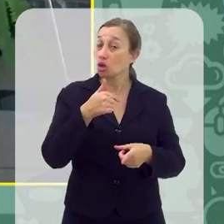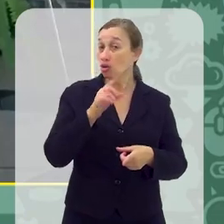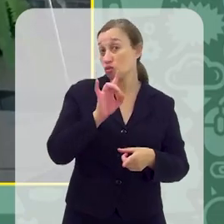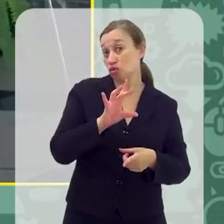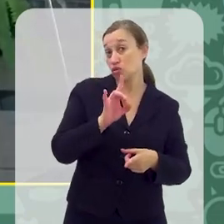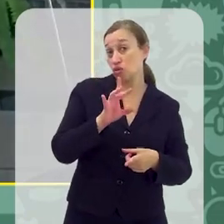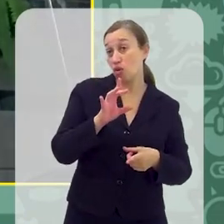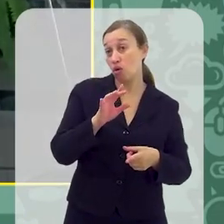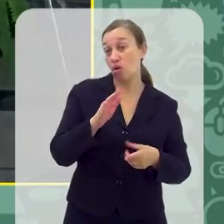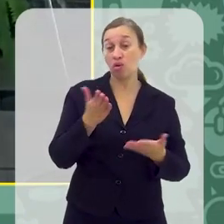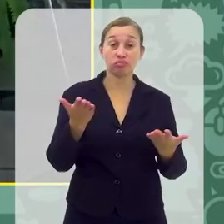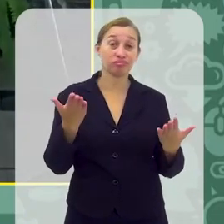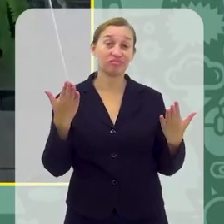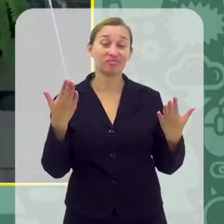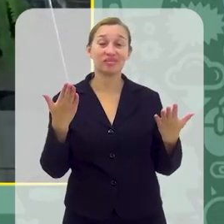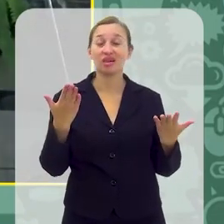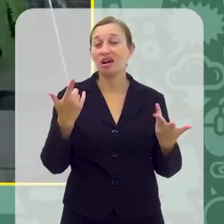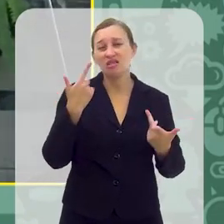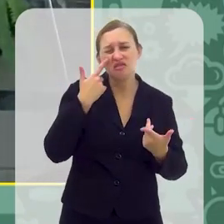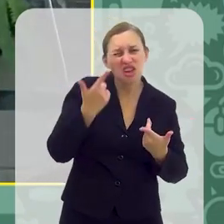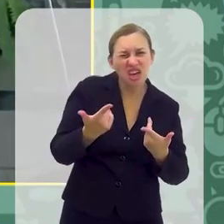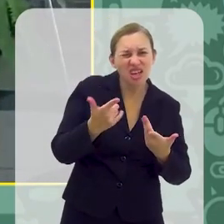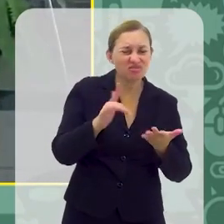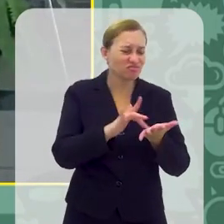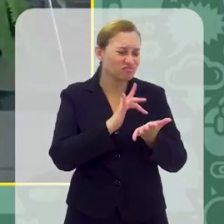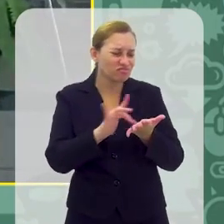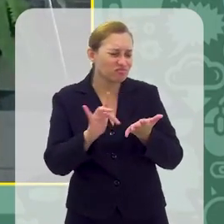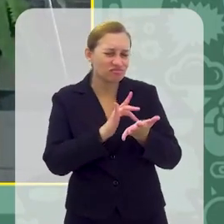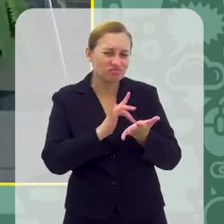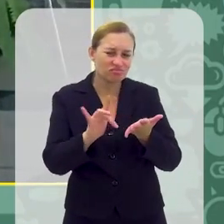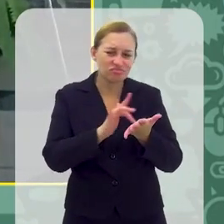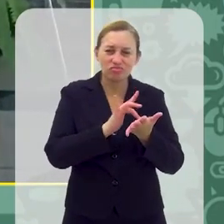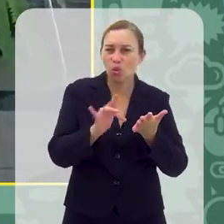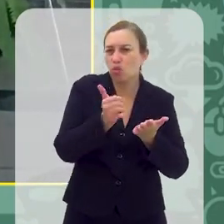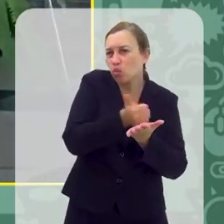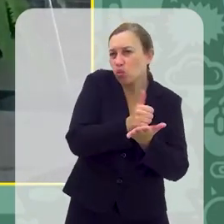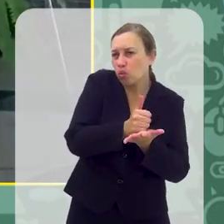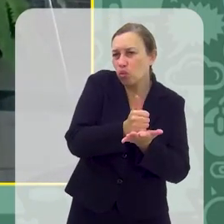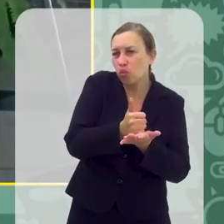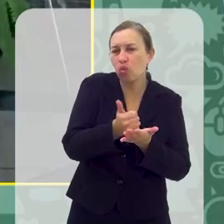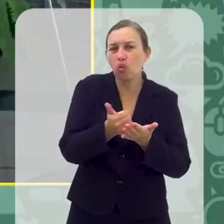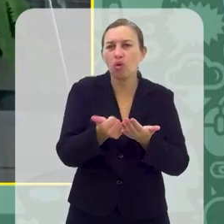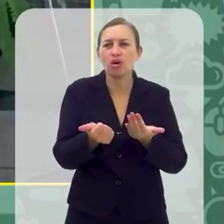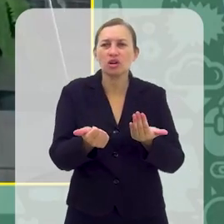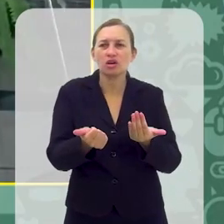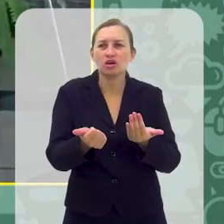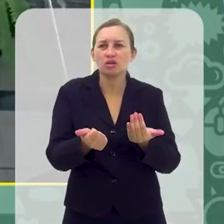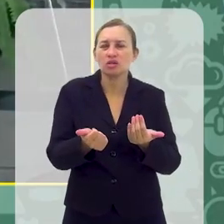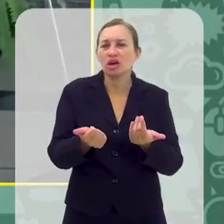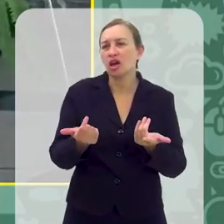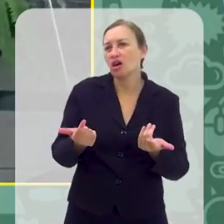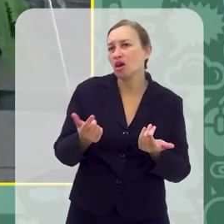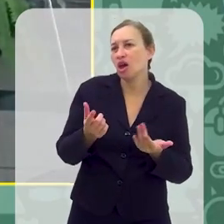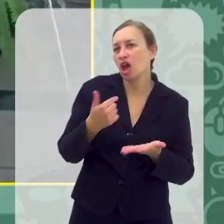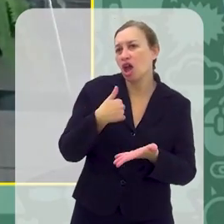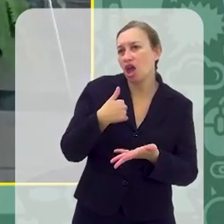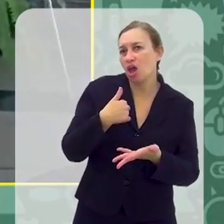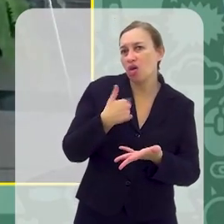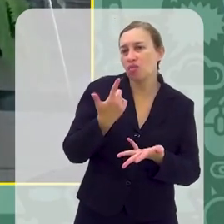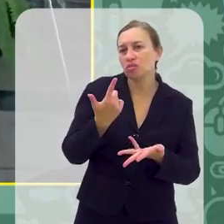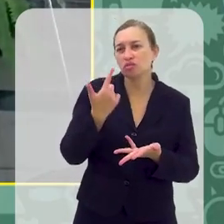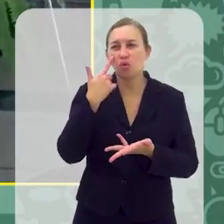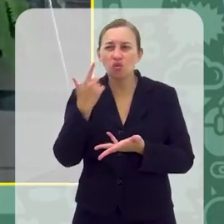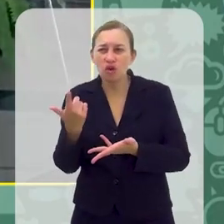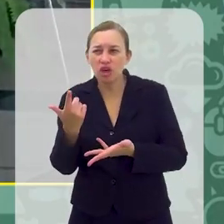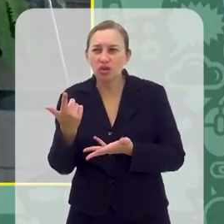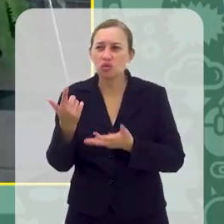só me entretendo, estou só passando tempo, tudo bem. Ou eu estou, enfim, aprendendo alguma coisa, ou estou só destilando o meu ódio, ou eu estou